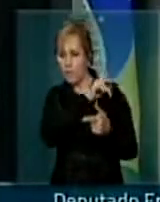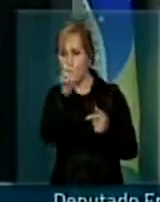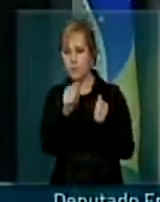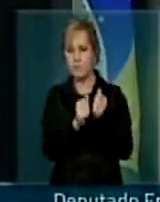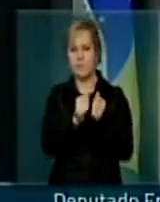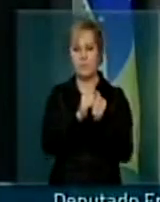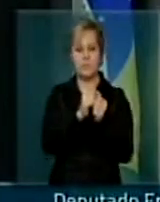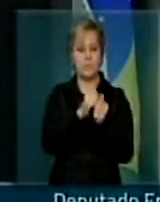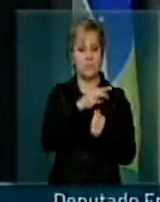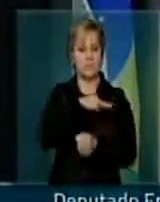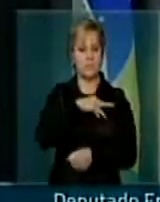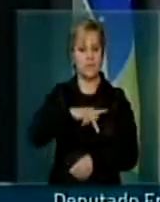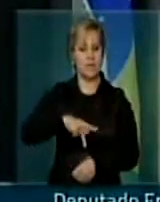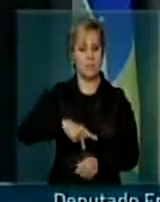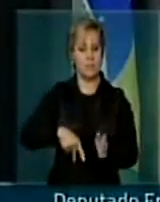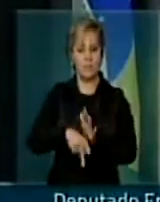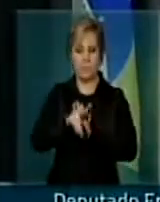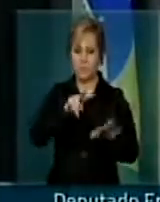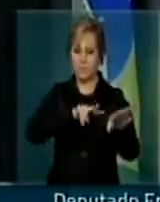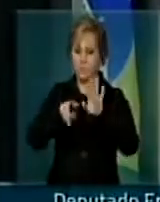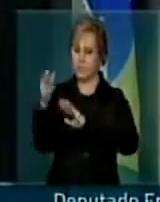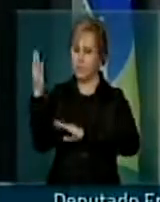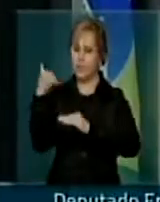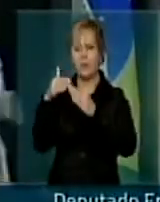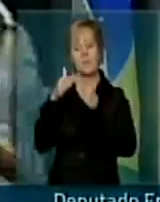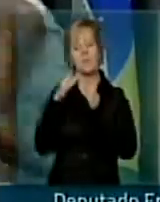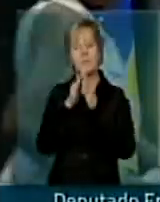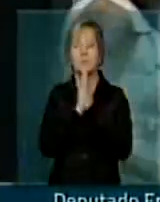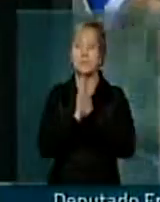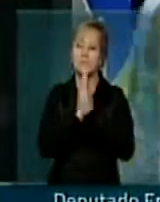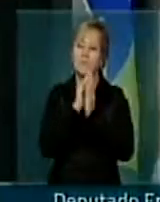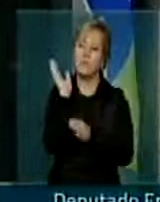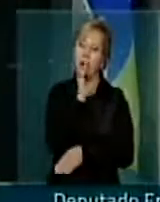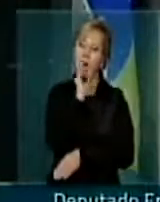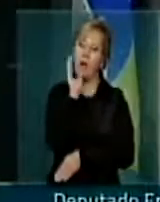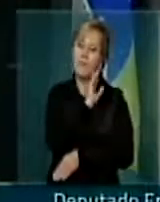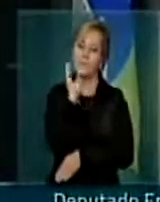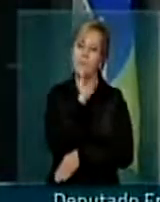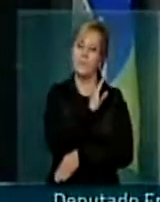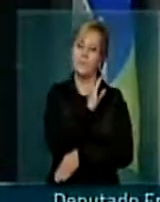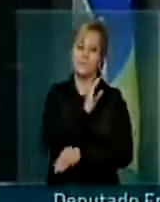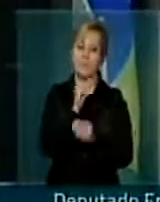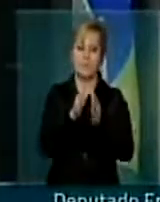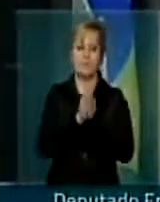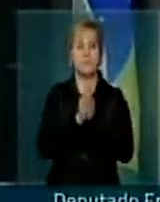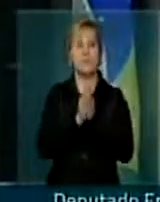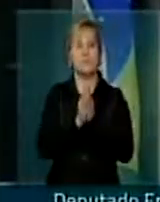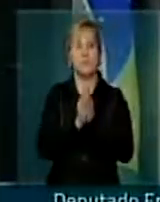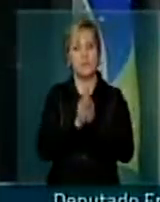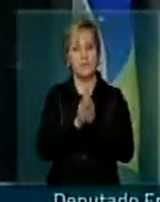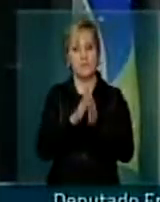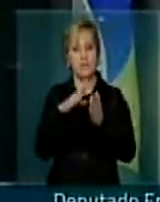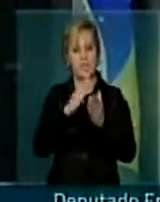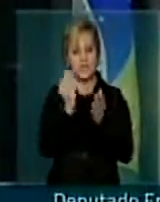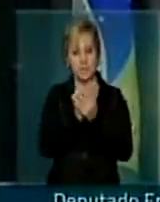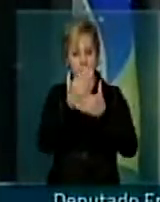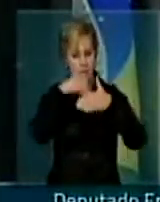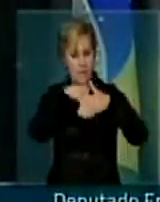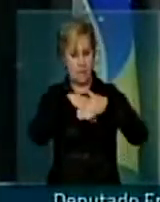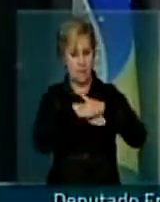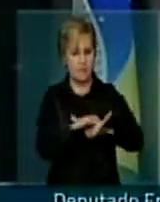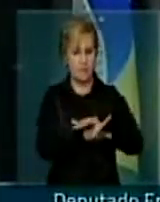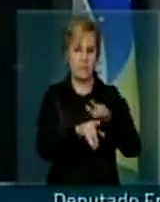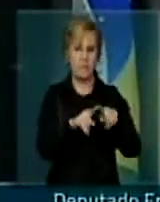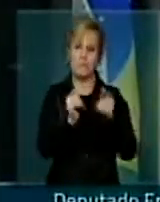com o objetivo de pedir celeridade, com o objetivo de pedir o desarquivamento, a tramitação